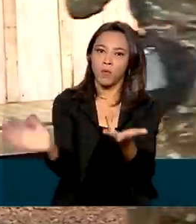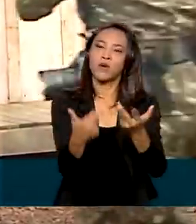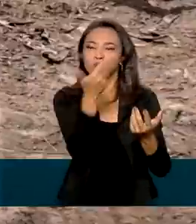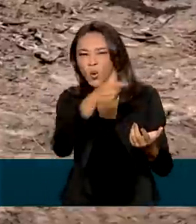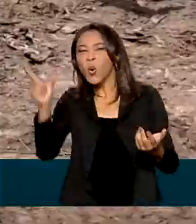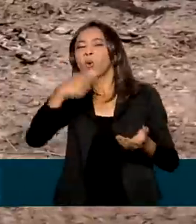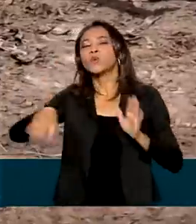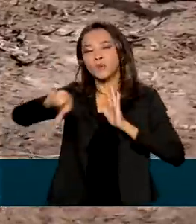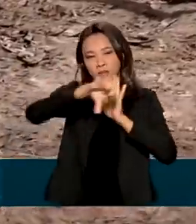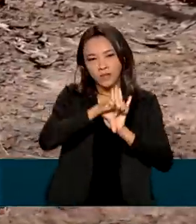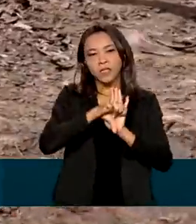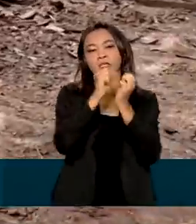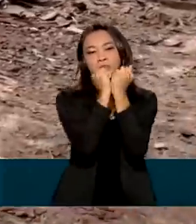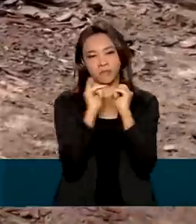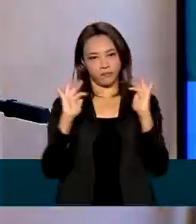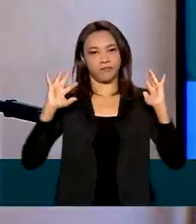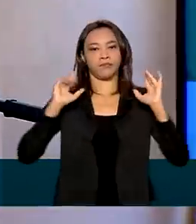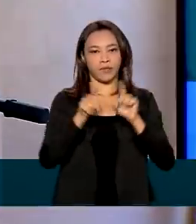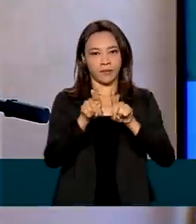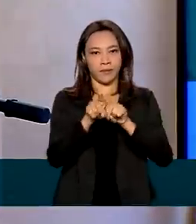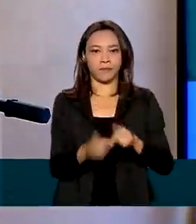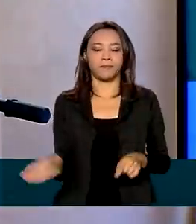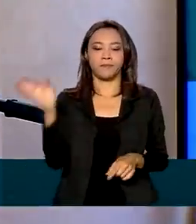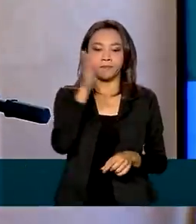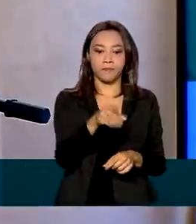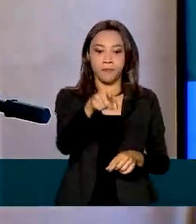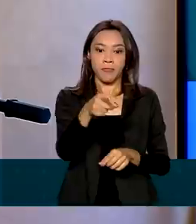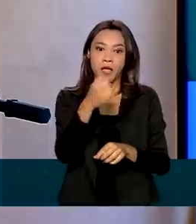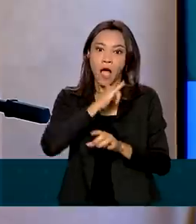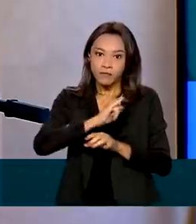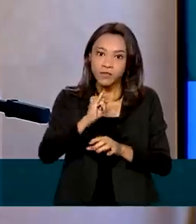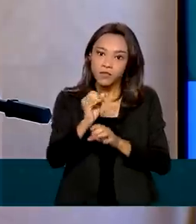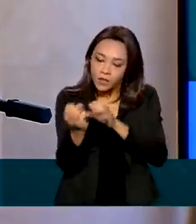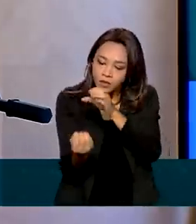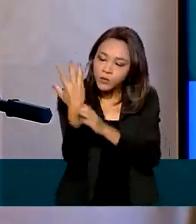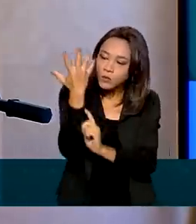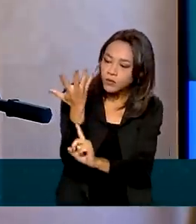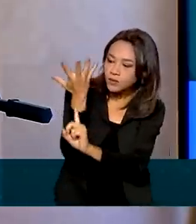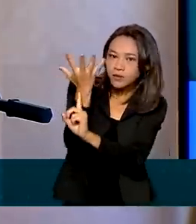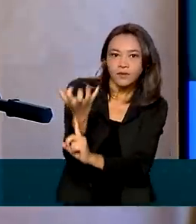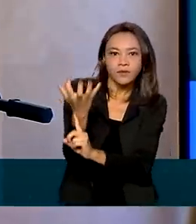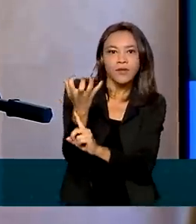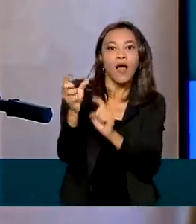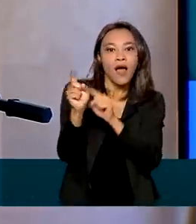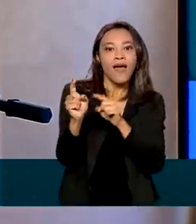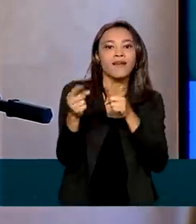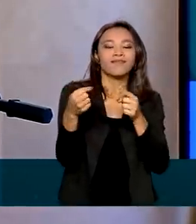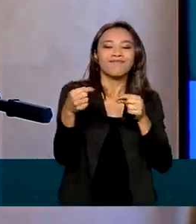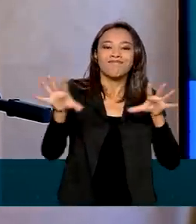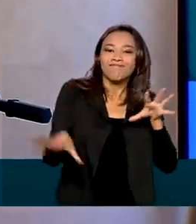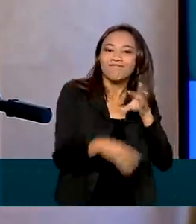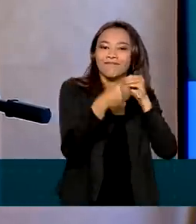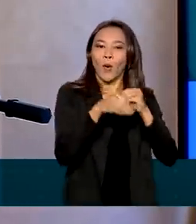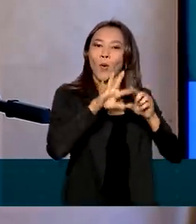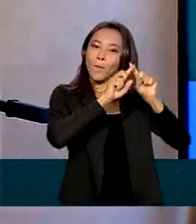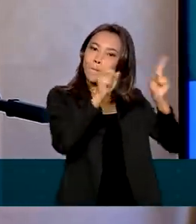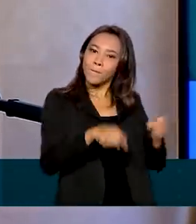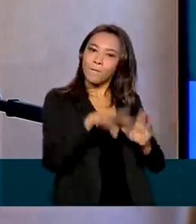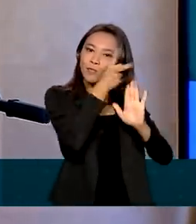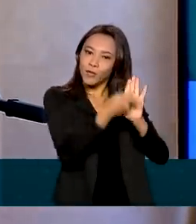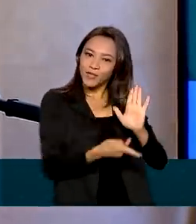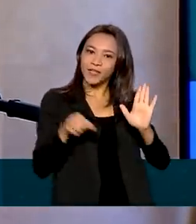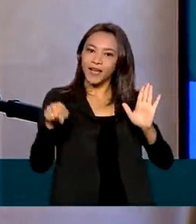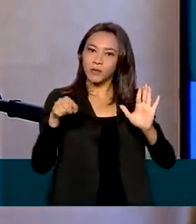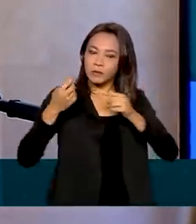crimes ambientais. A implantação dessa antena complementa o projeto de monitoramento do desmatamento com tecnologia